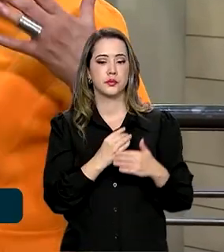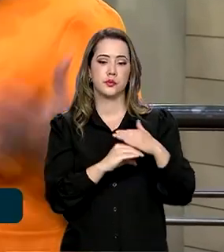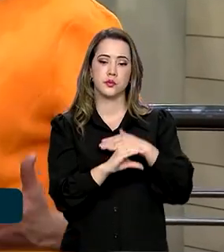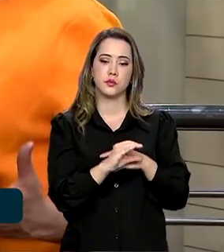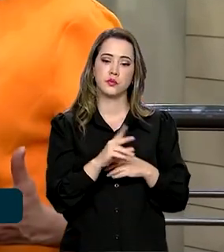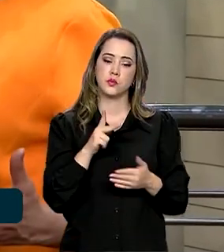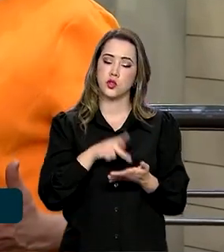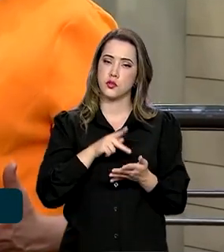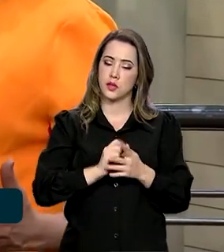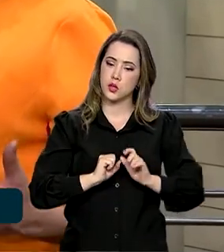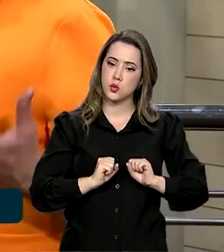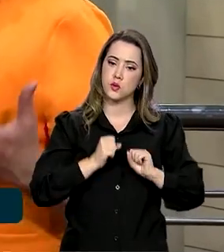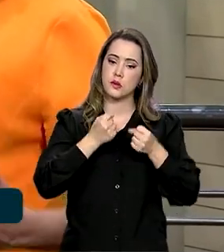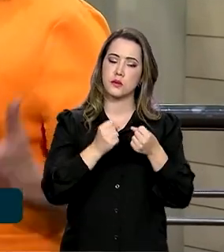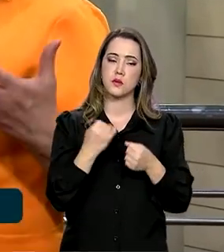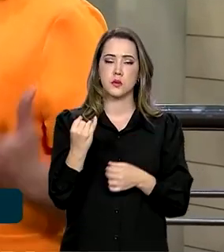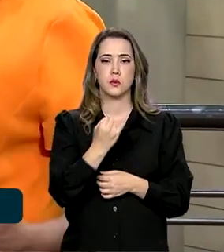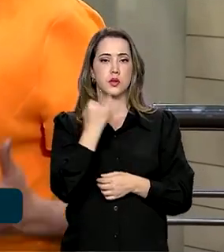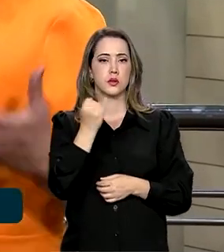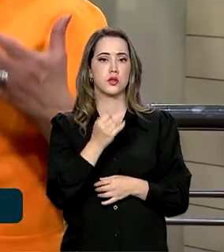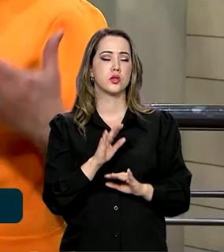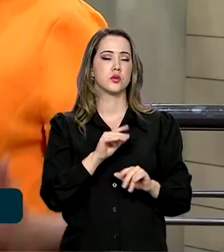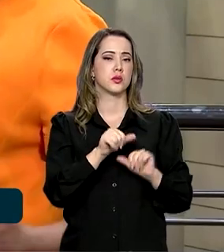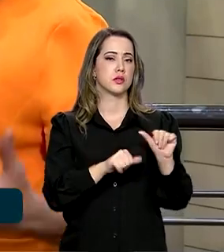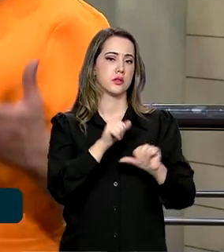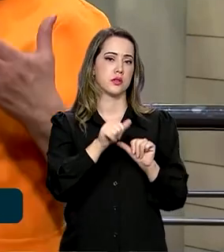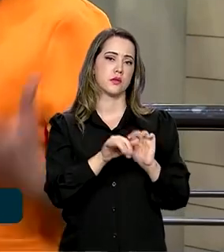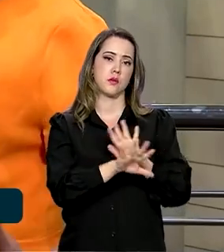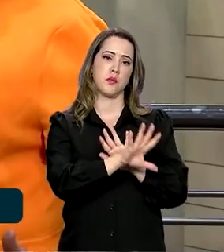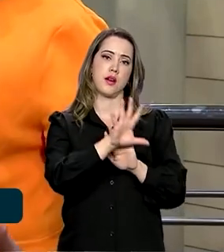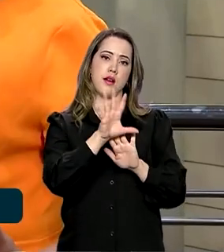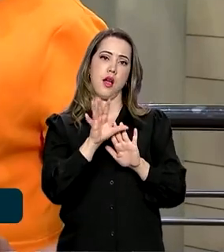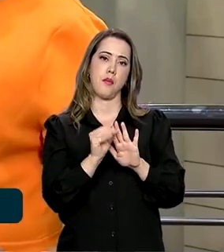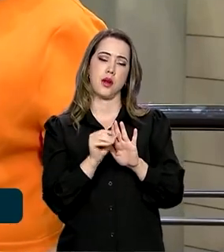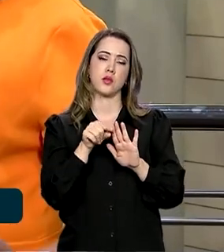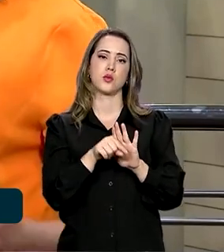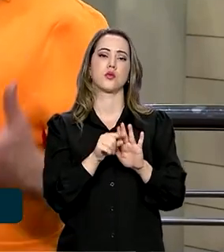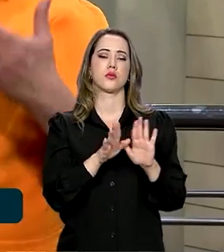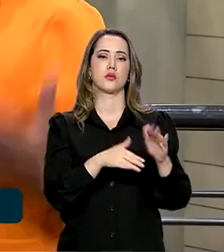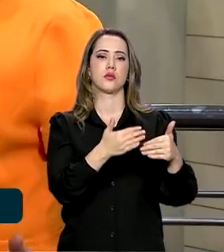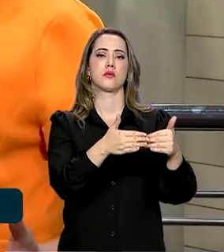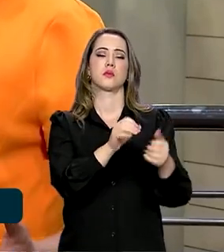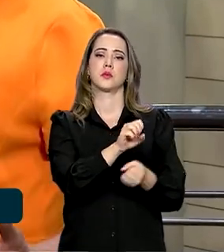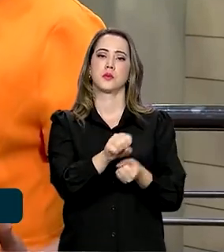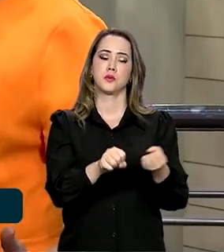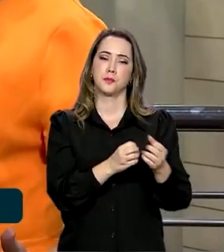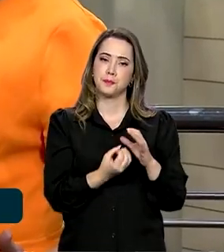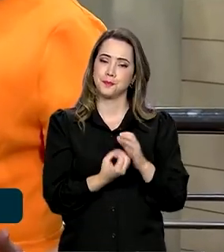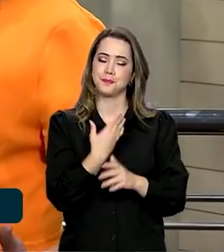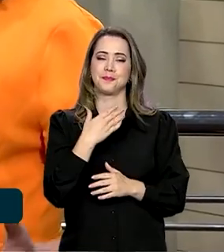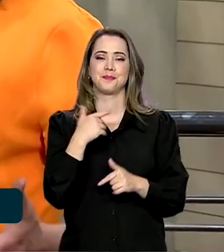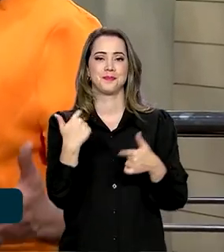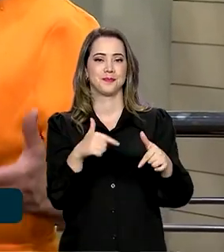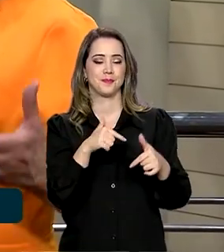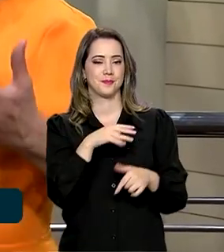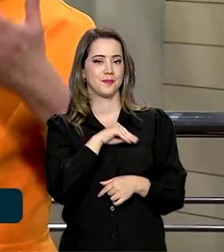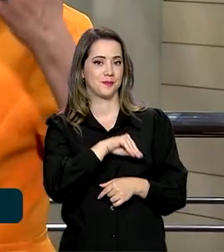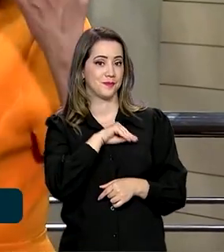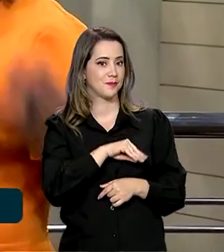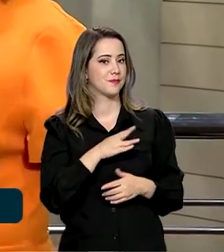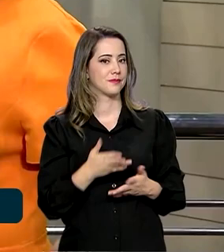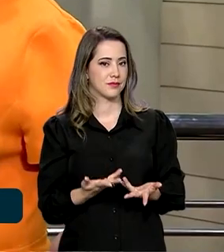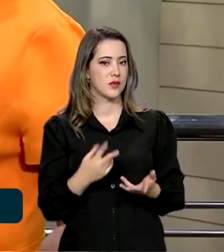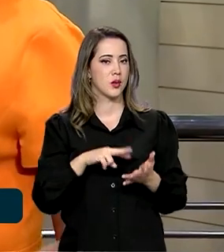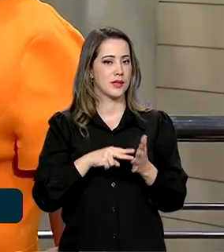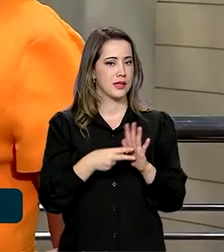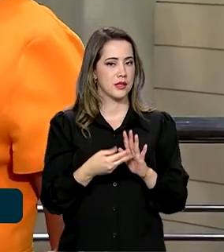verdadeira força-tarefa para tornar a Amazônia num desenvolvimento sustentável, para que gere emprego e renda, isso representa